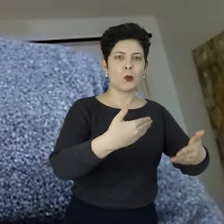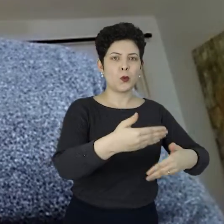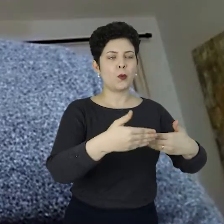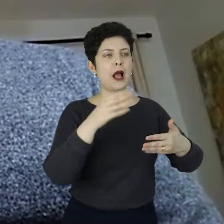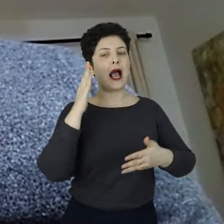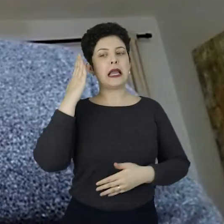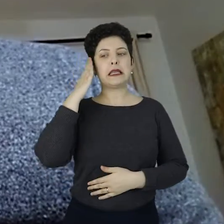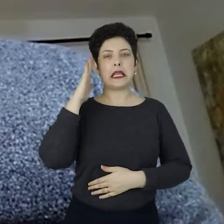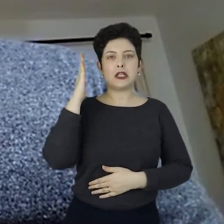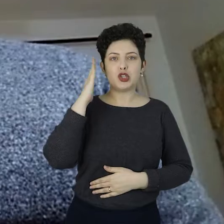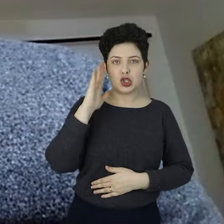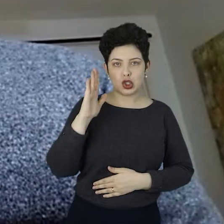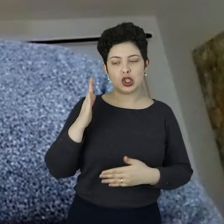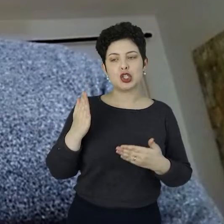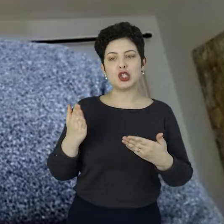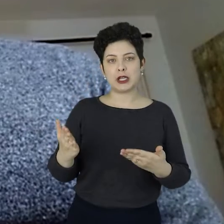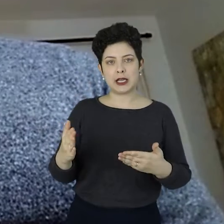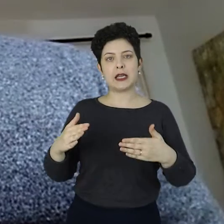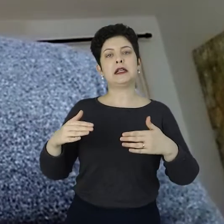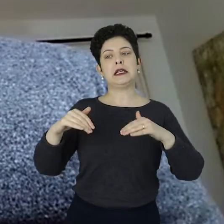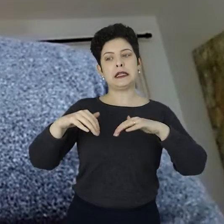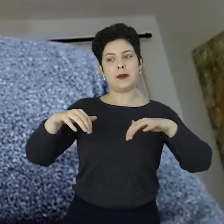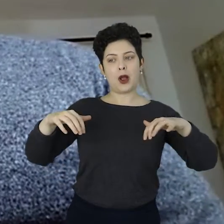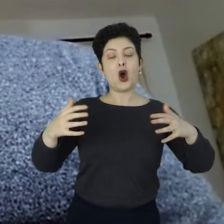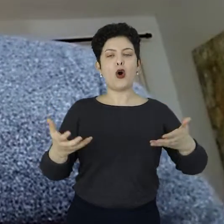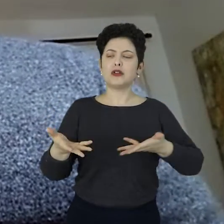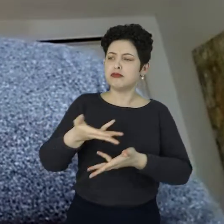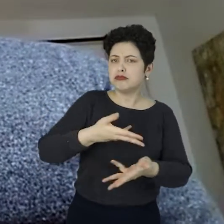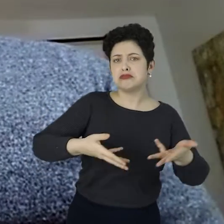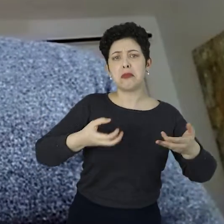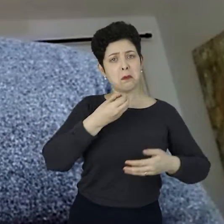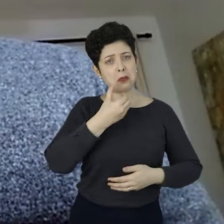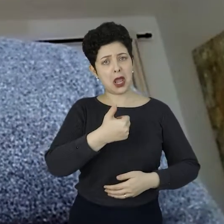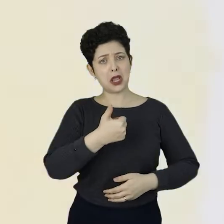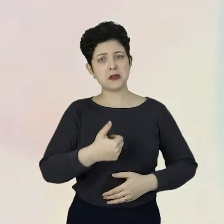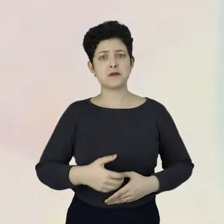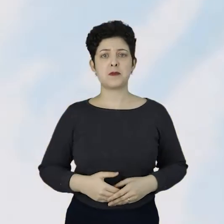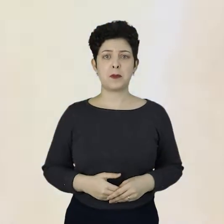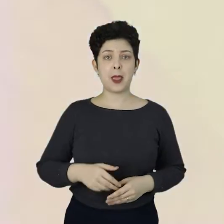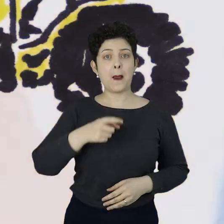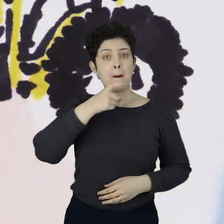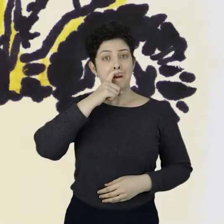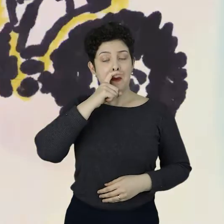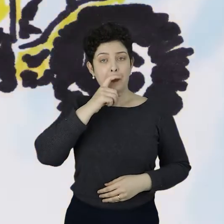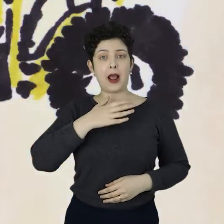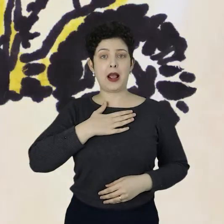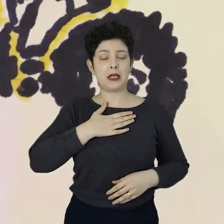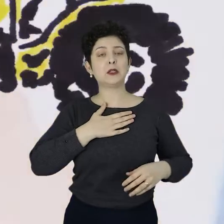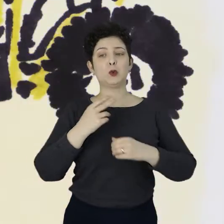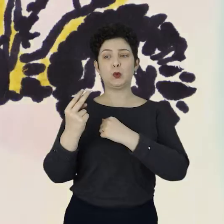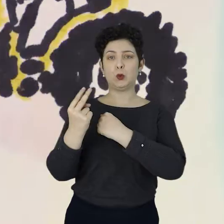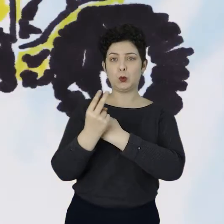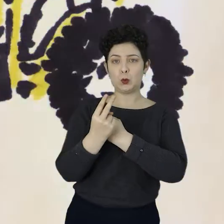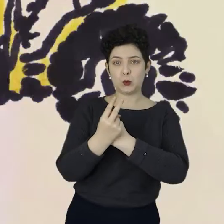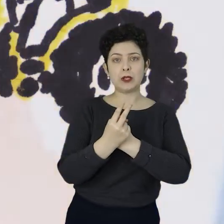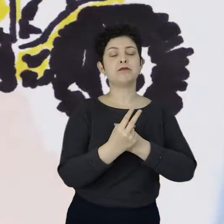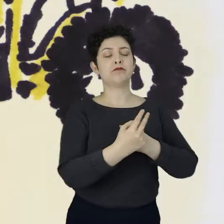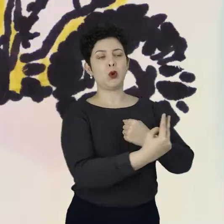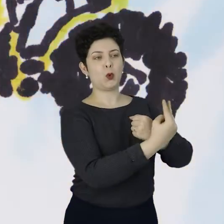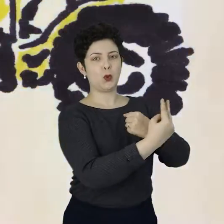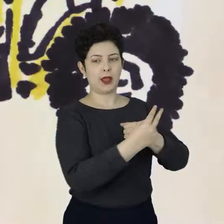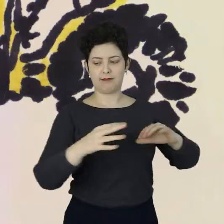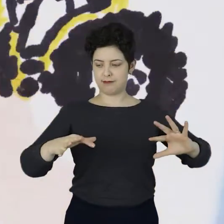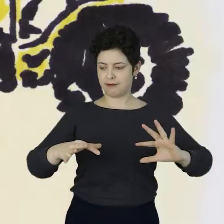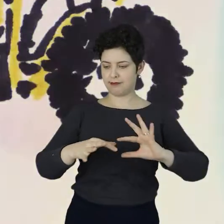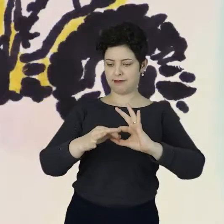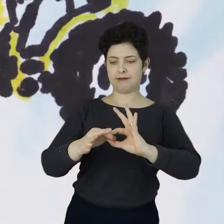do tempo eu compreendi o que aconteceu e hoje nós nos damos muito bem. O meu pai de criação era muito